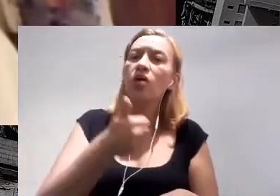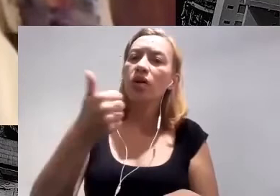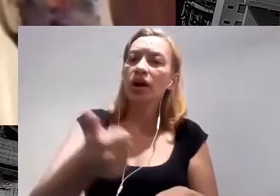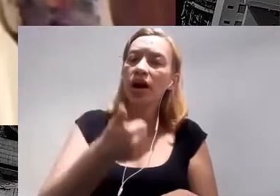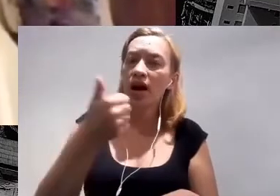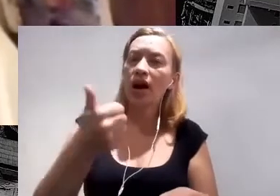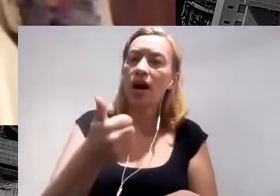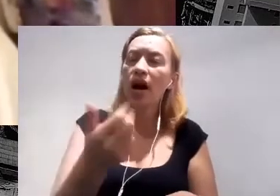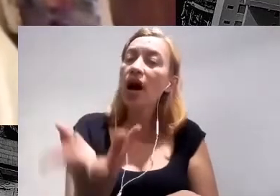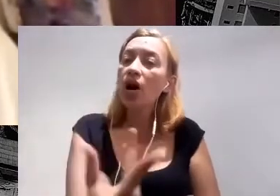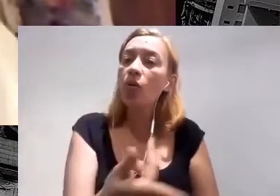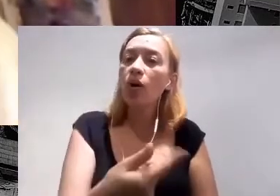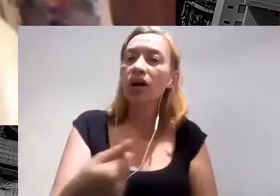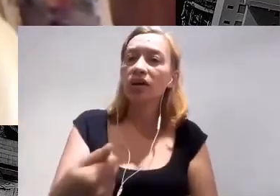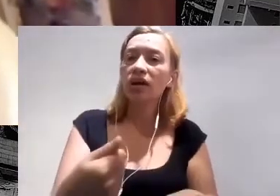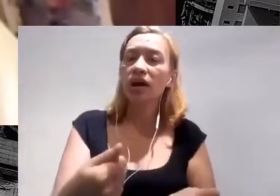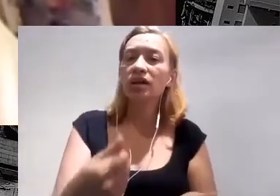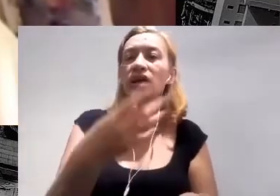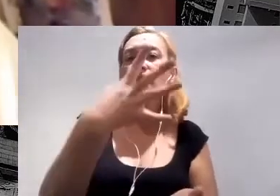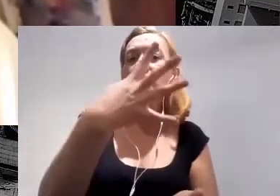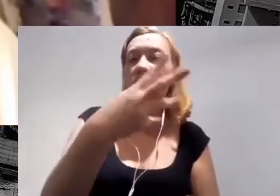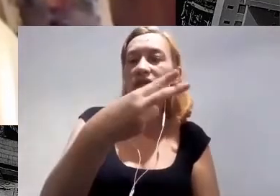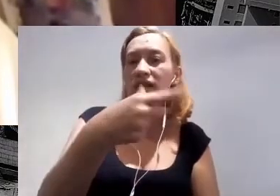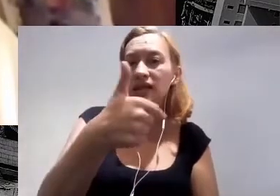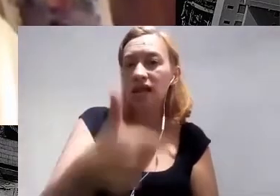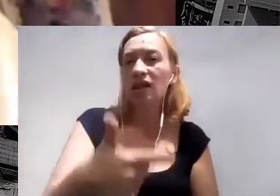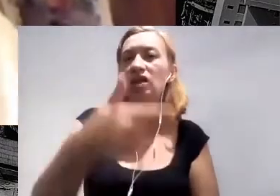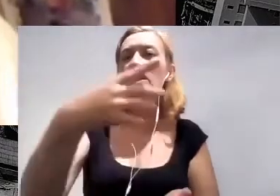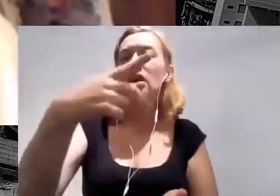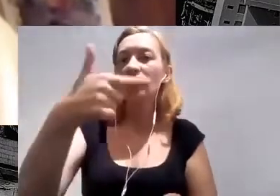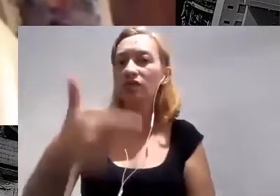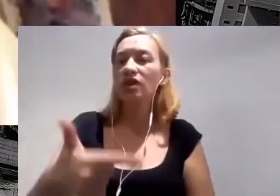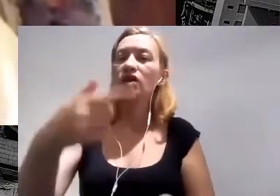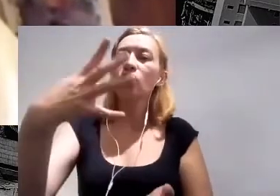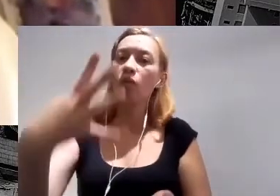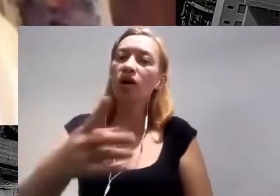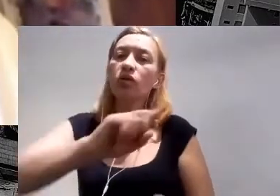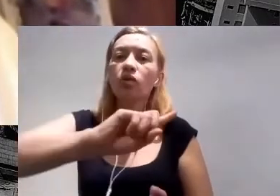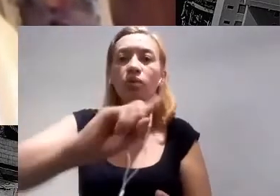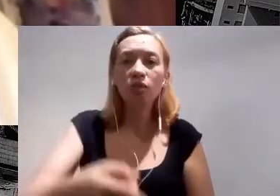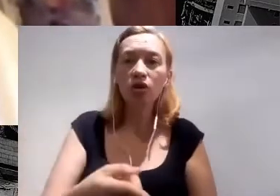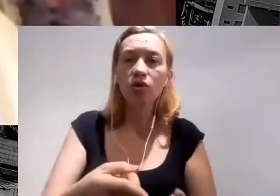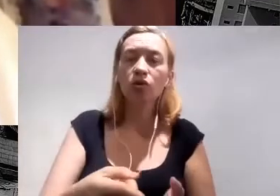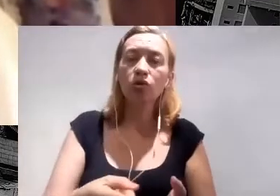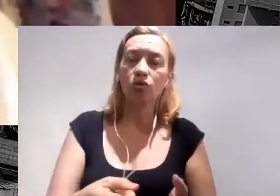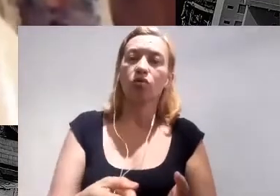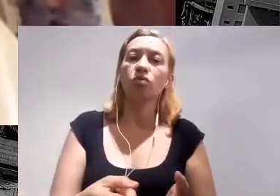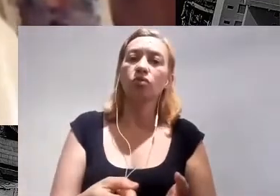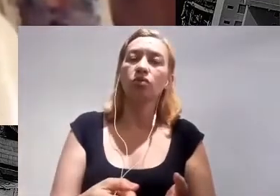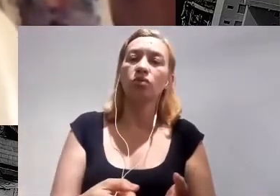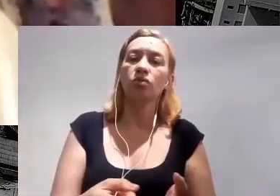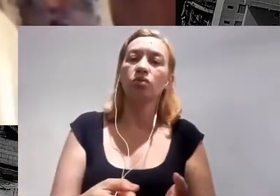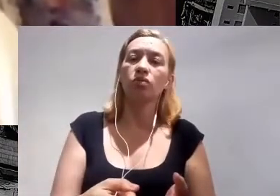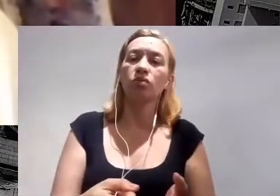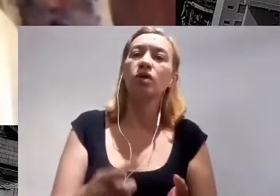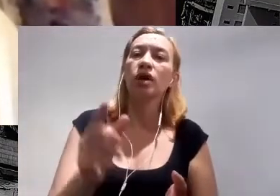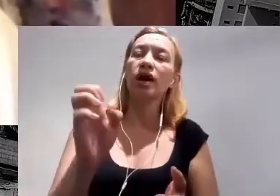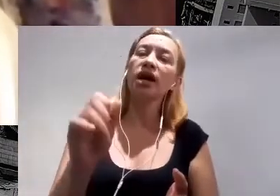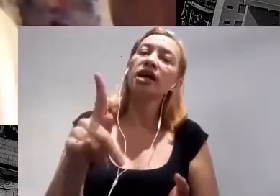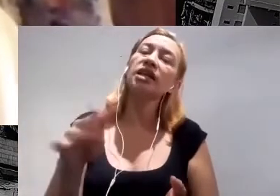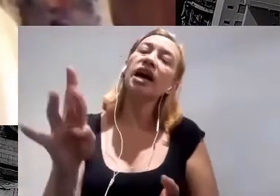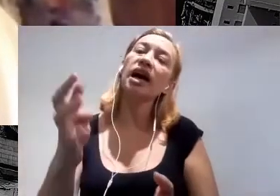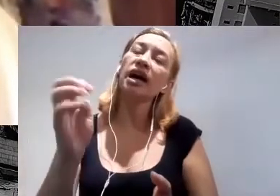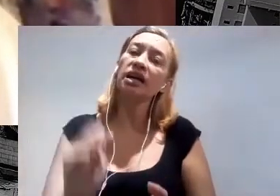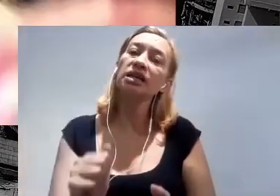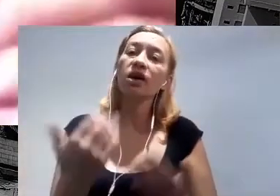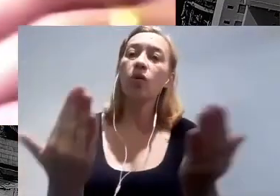124 mil hectares, que o equivalente a mais de 124 mil campos de futebol, promovendo melhoria não só